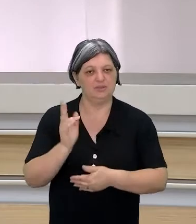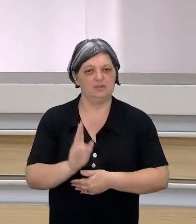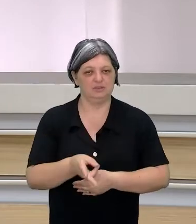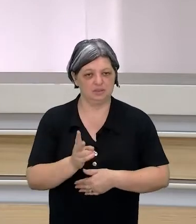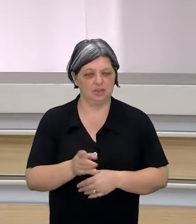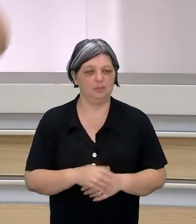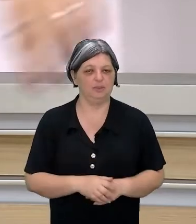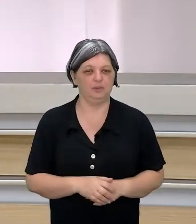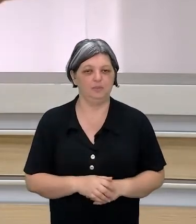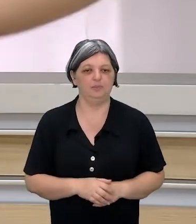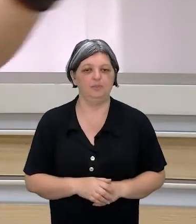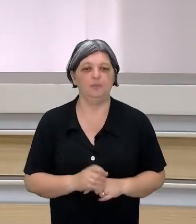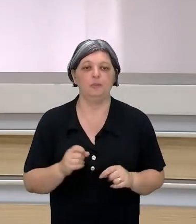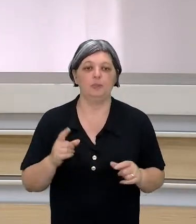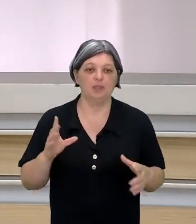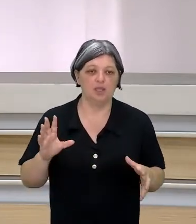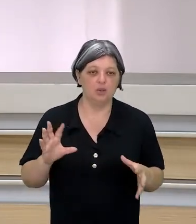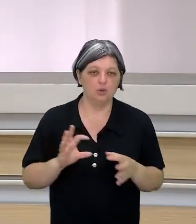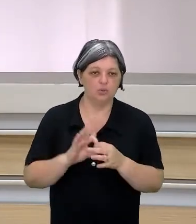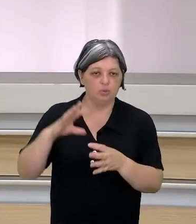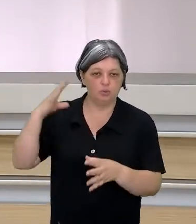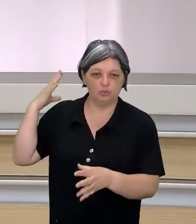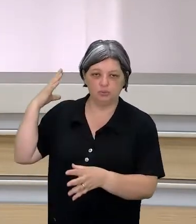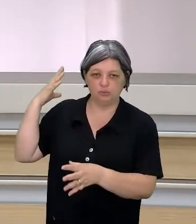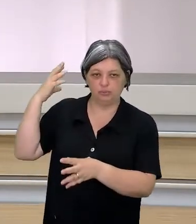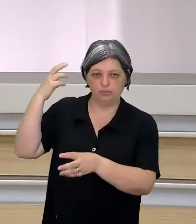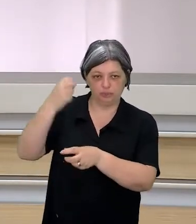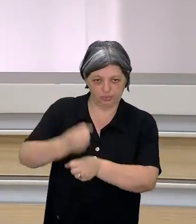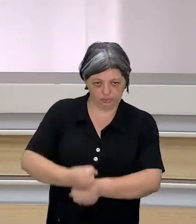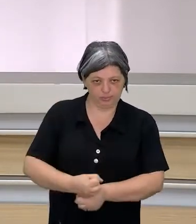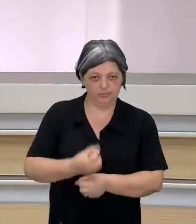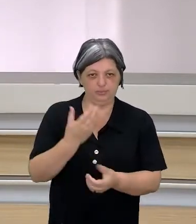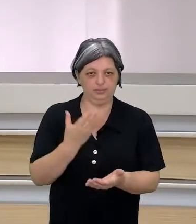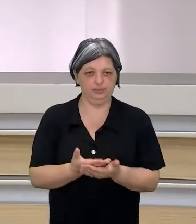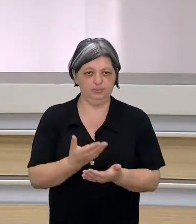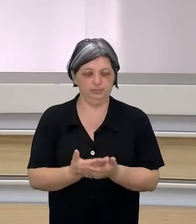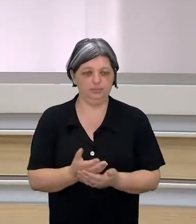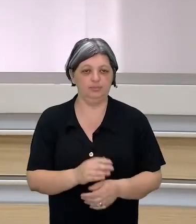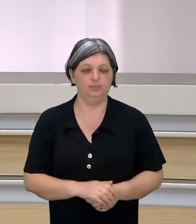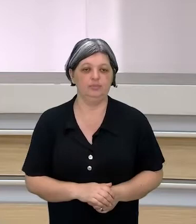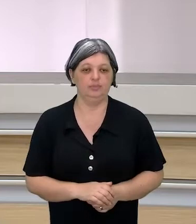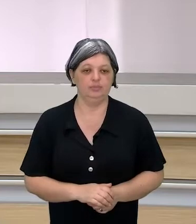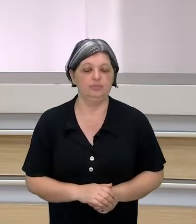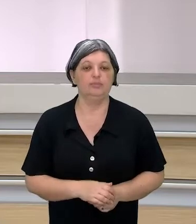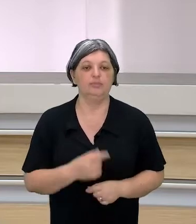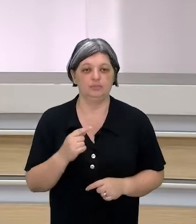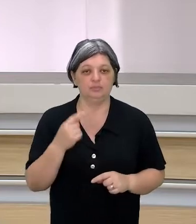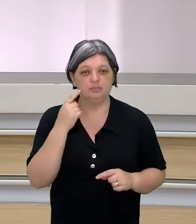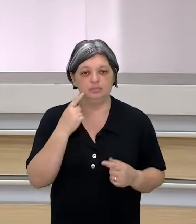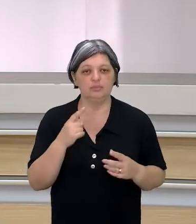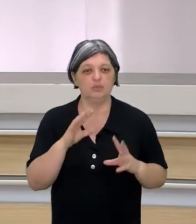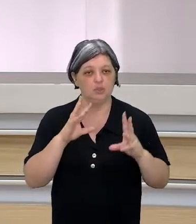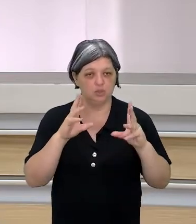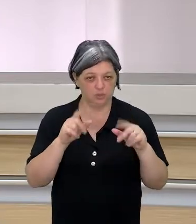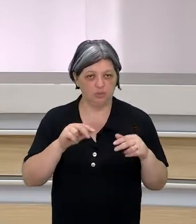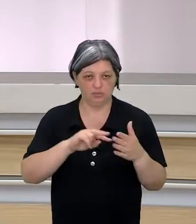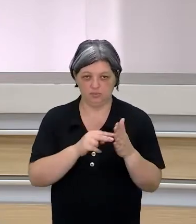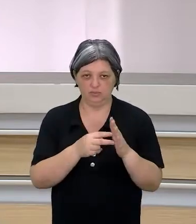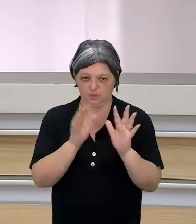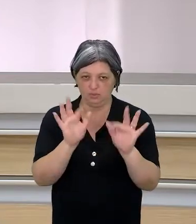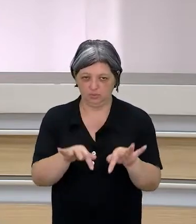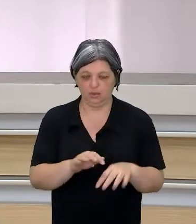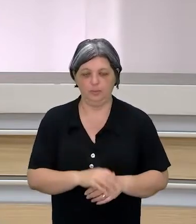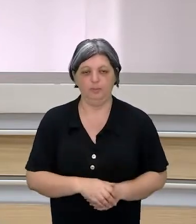onde justamente a gente junta todas as aulas que a gente viu até aqui e eu rezo fortemente para que tudo faça sentido no final.